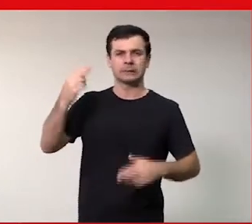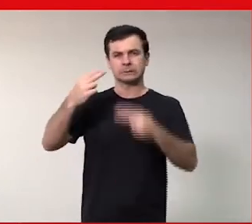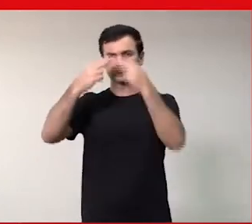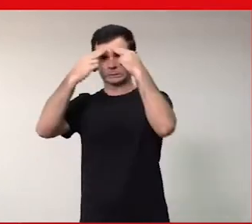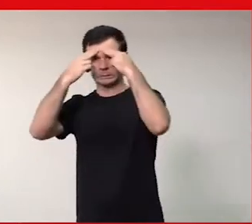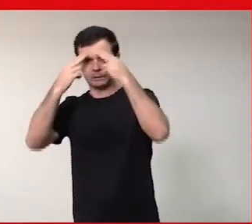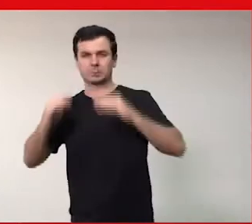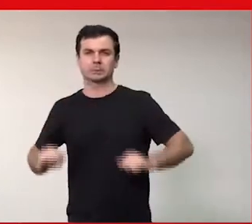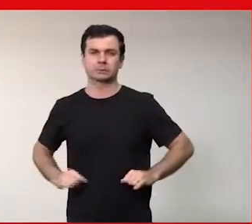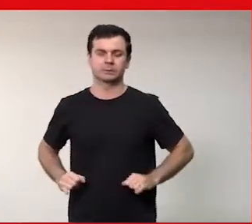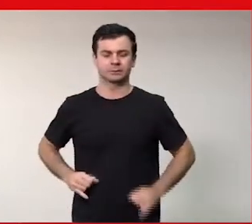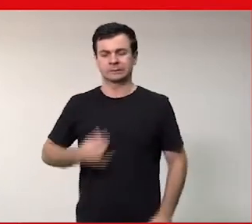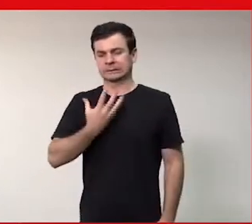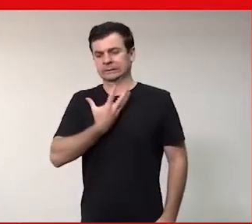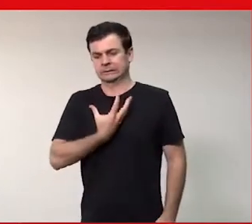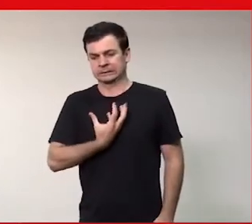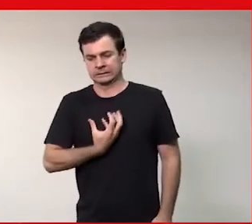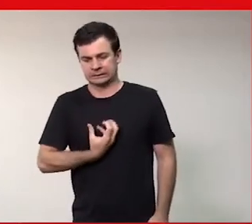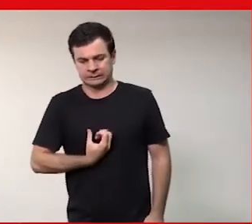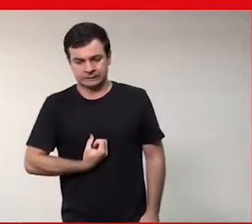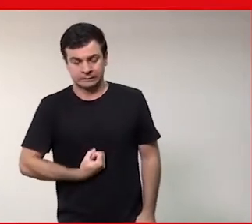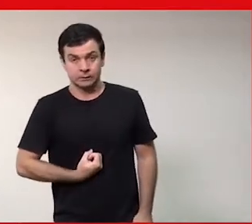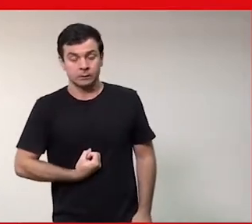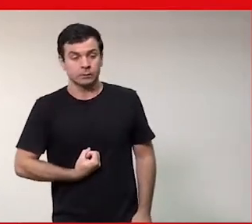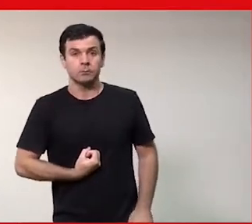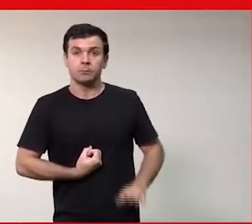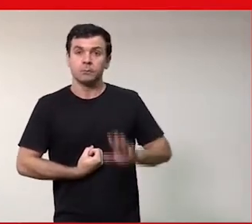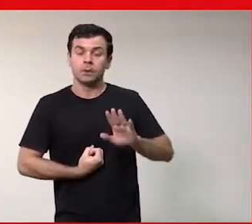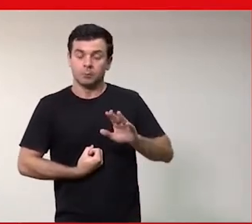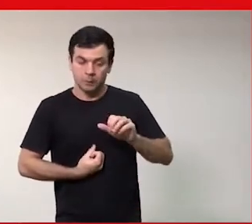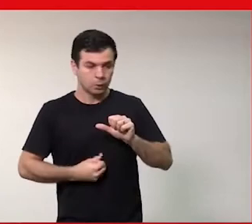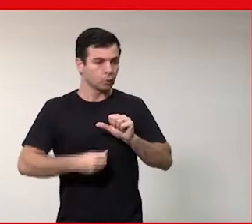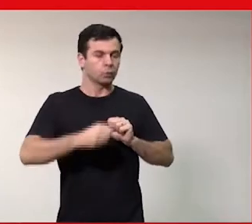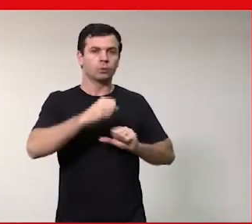fazer com que esse ambiente seja de fato diferente, que seja,